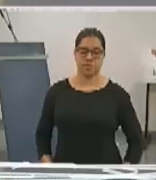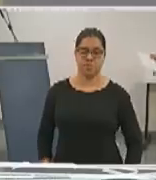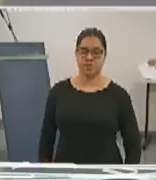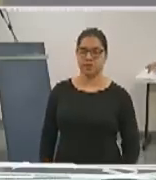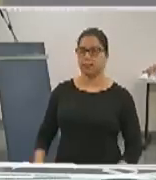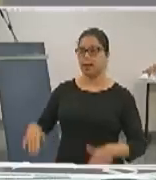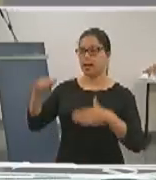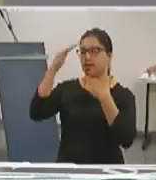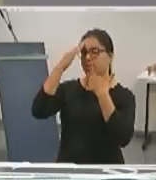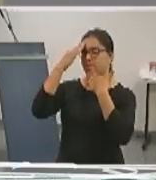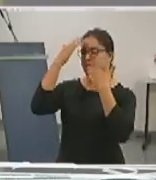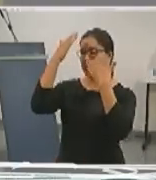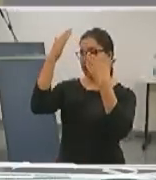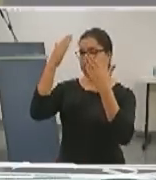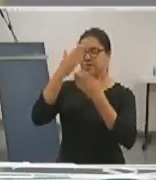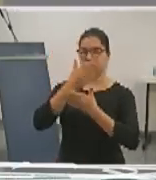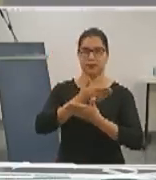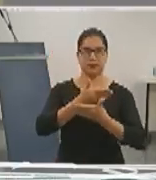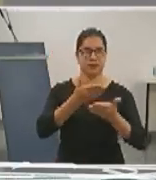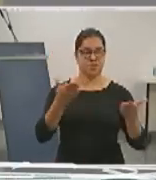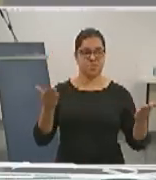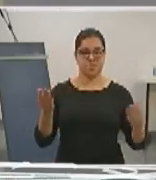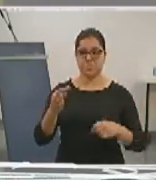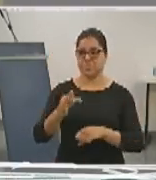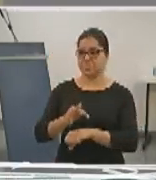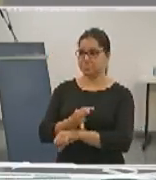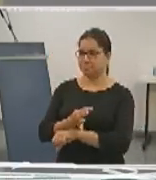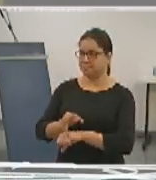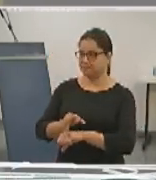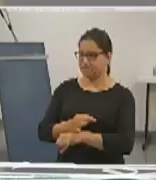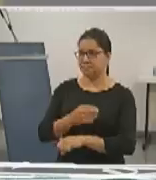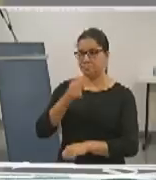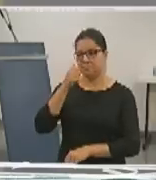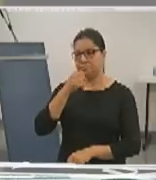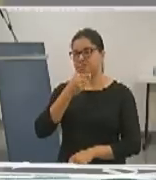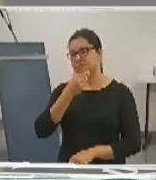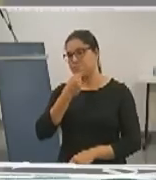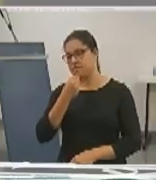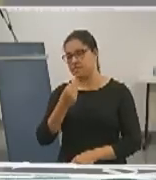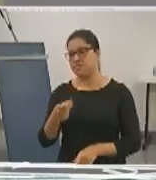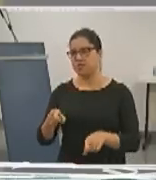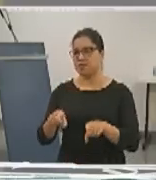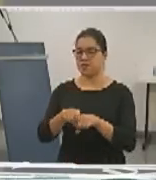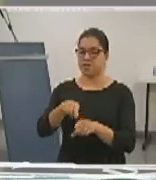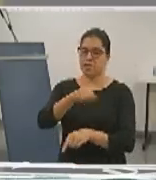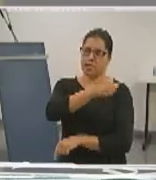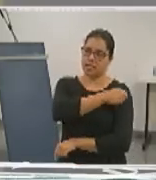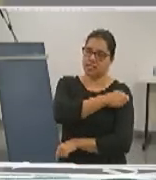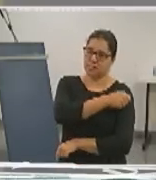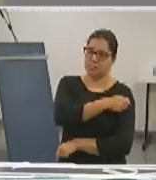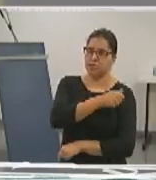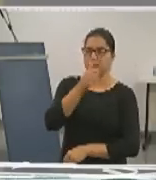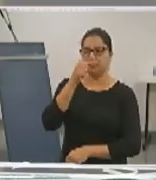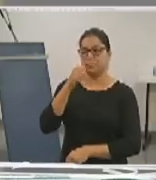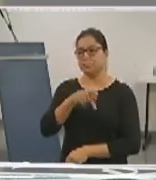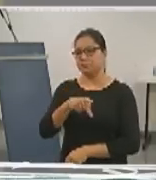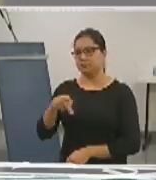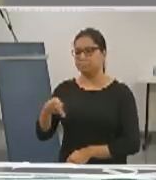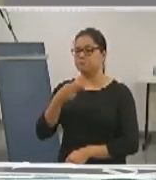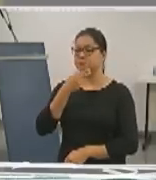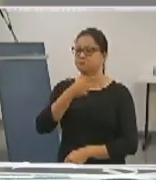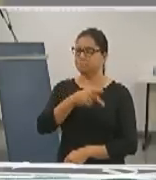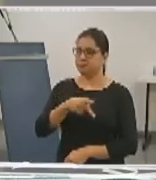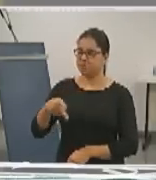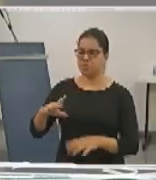Agradeço a todos os técnicos e técnicas, alunos e alunas, professores e professoras que estiveram aqui